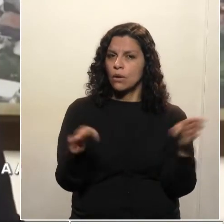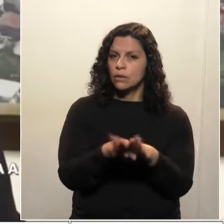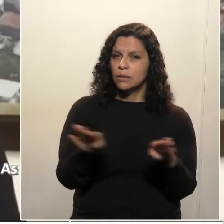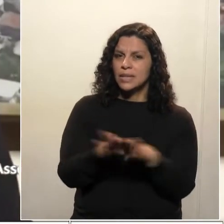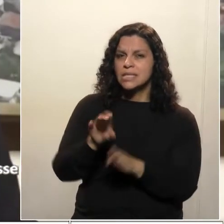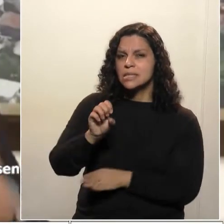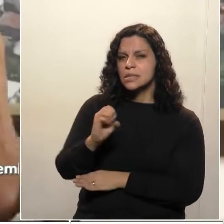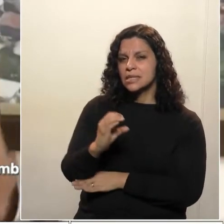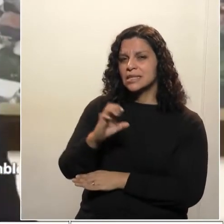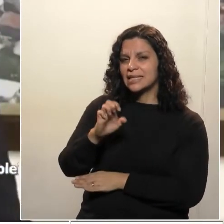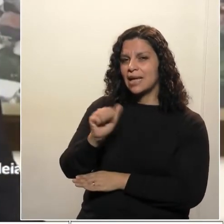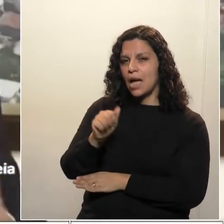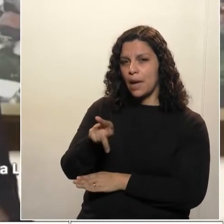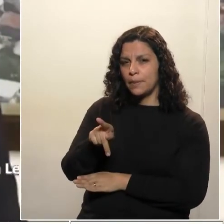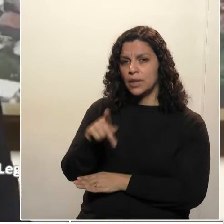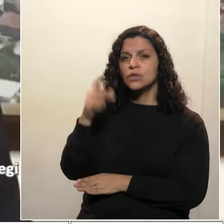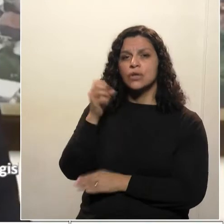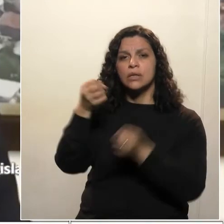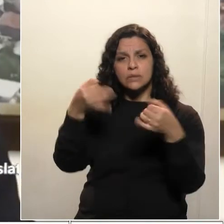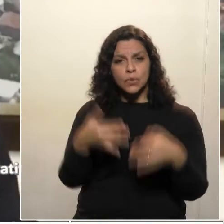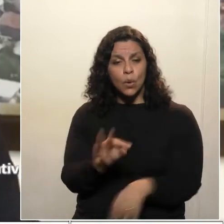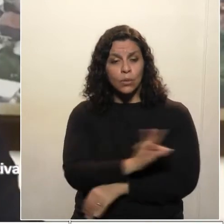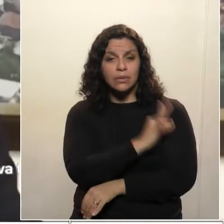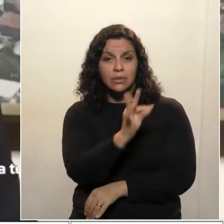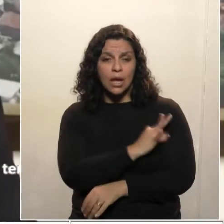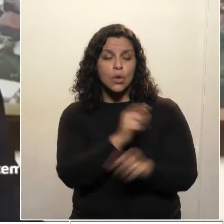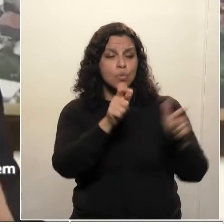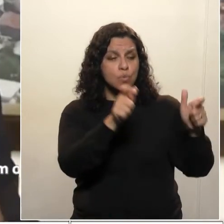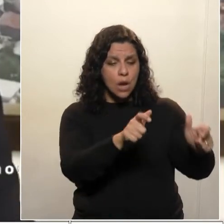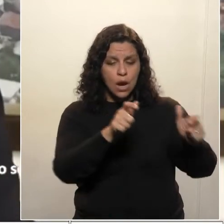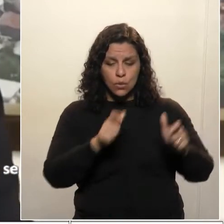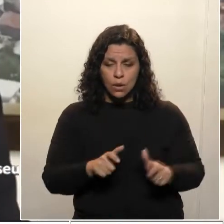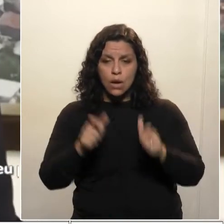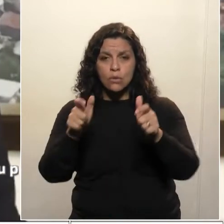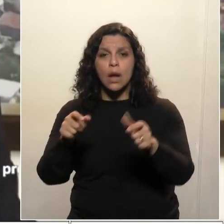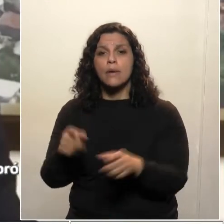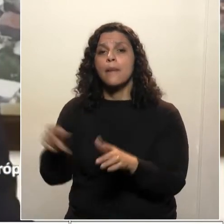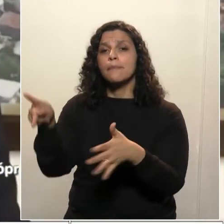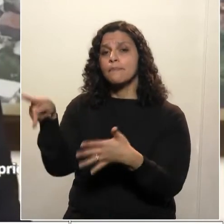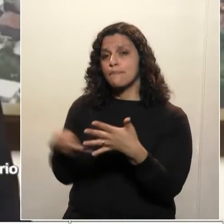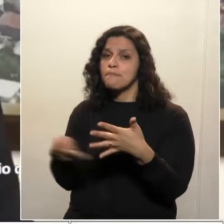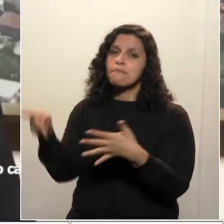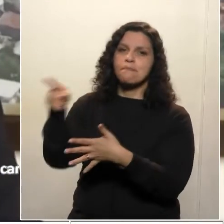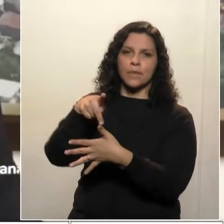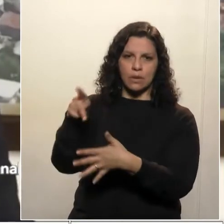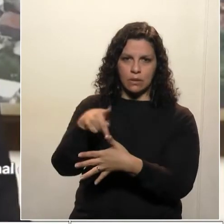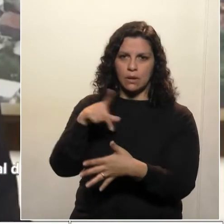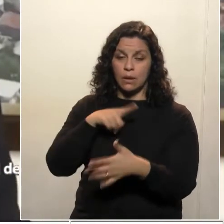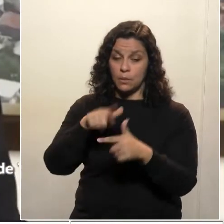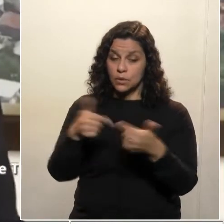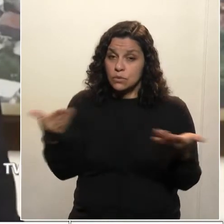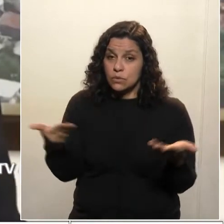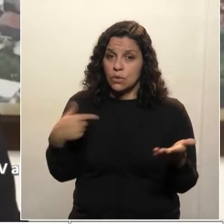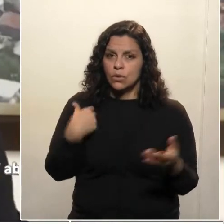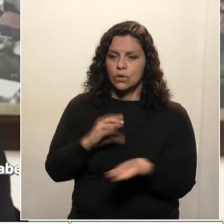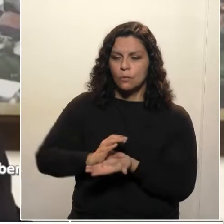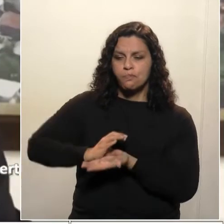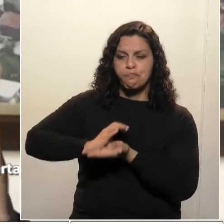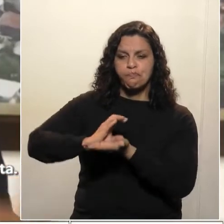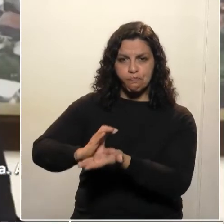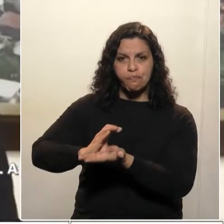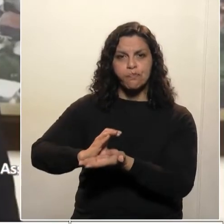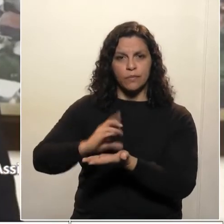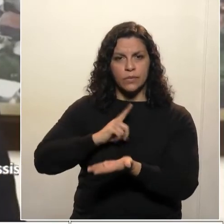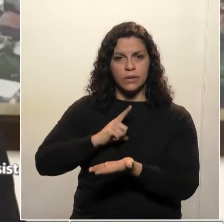da SEAV, definiu tecnicamente as localidades prioritárias. E por isso, esses primeiros investimentos